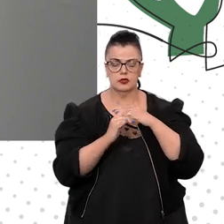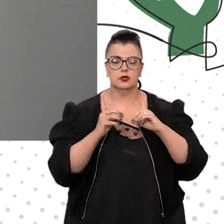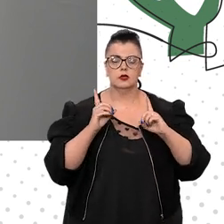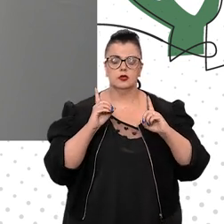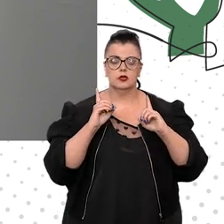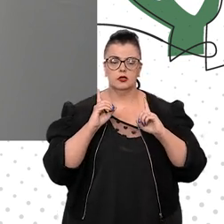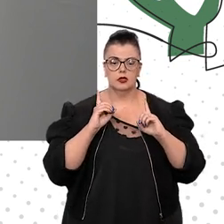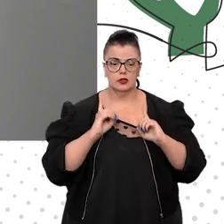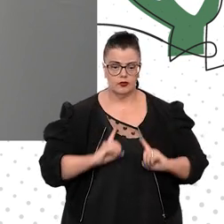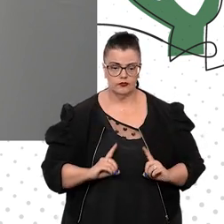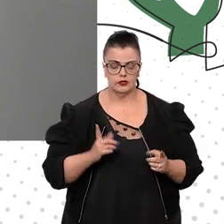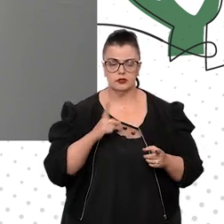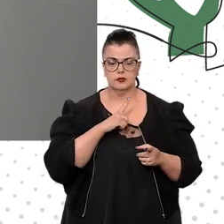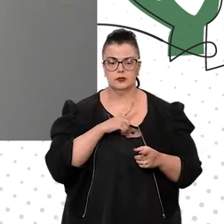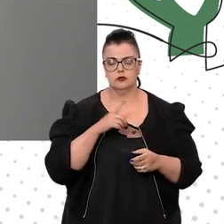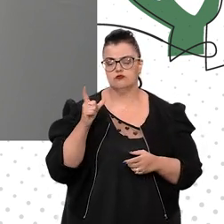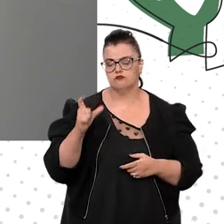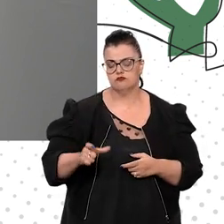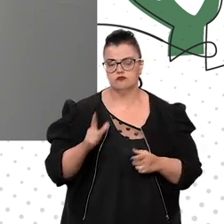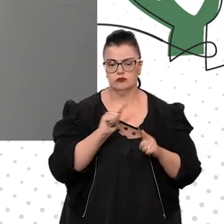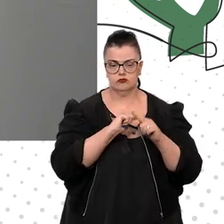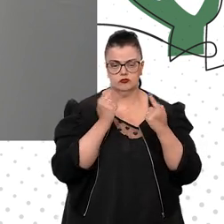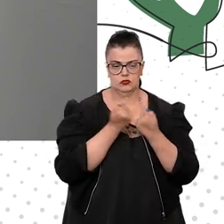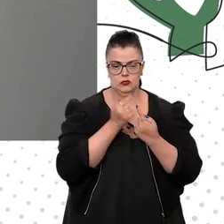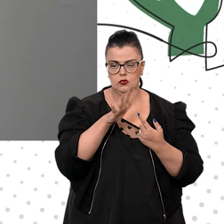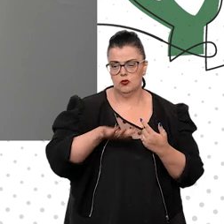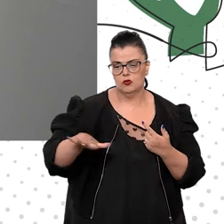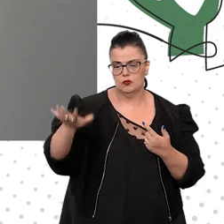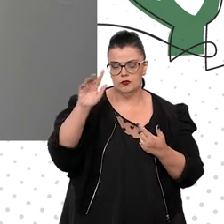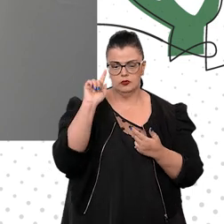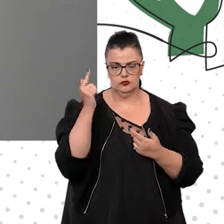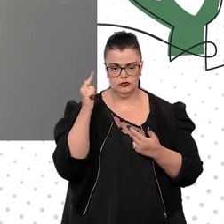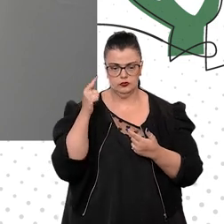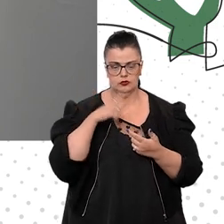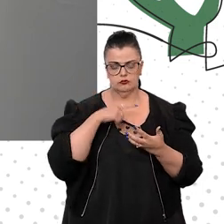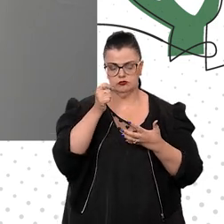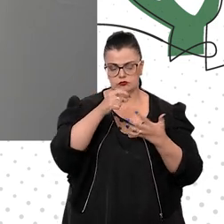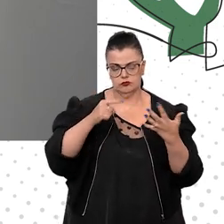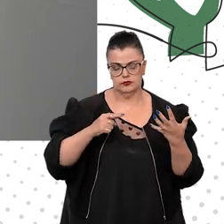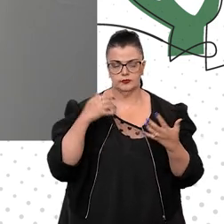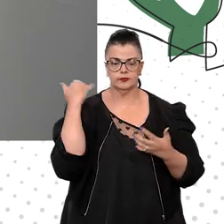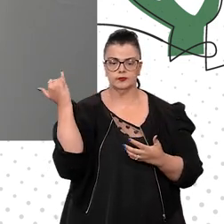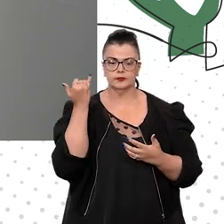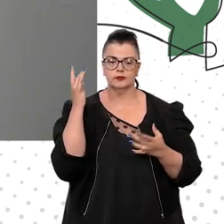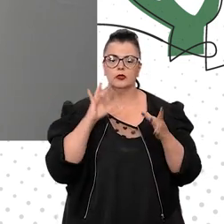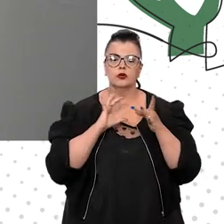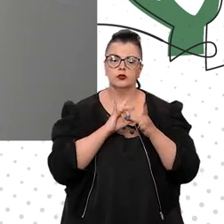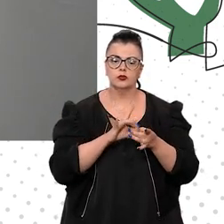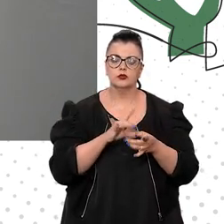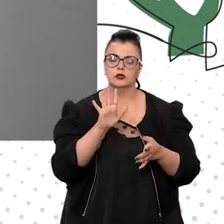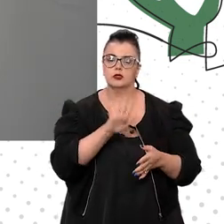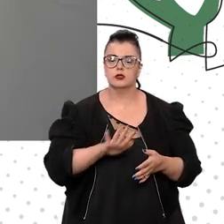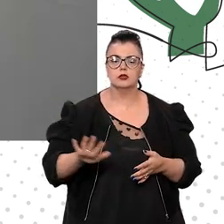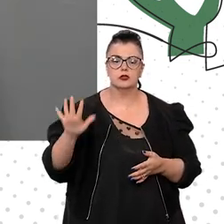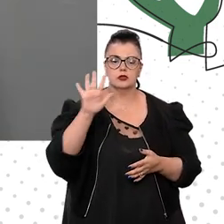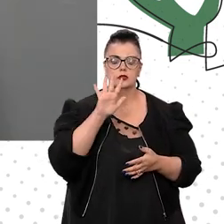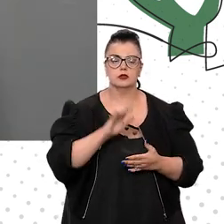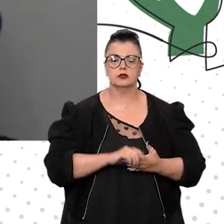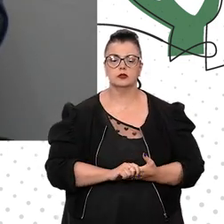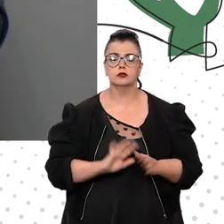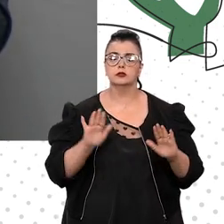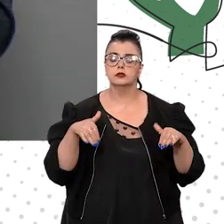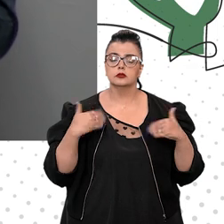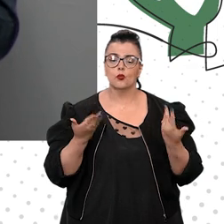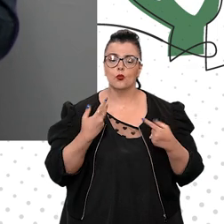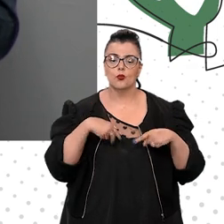localização geográfica, além de outras características relevantes em contextos nacionais. Portanto,